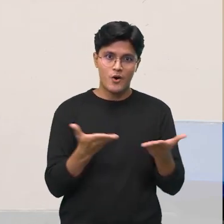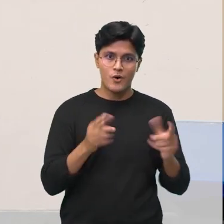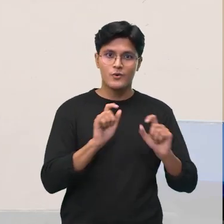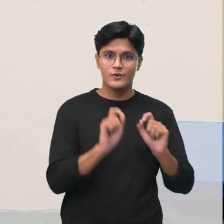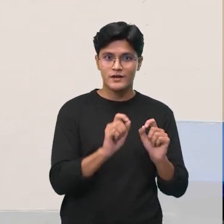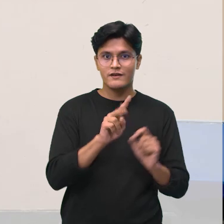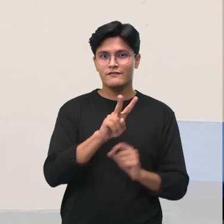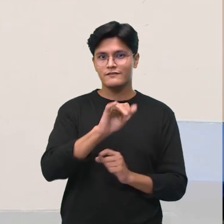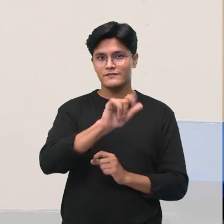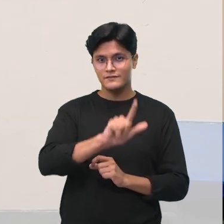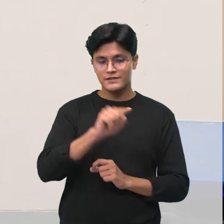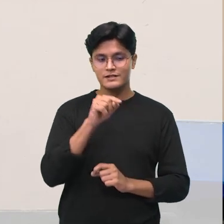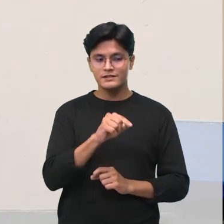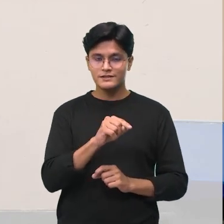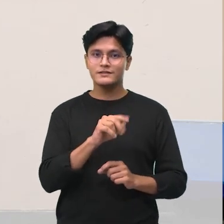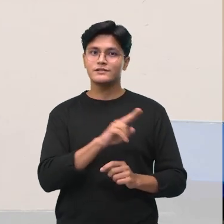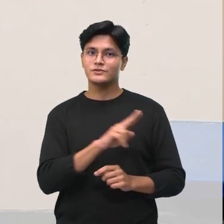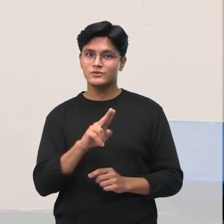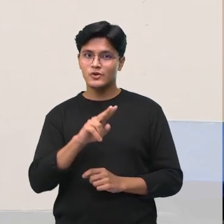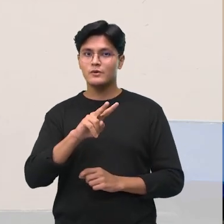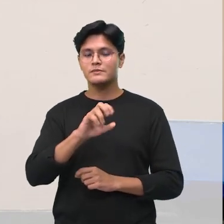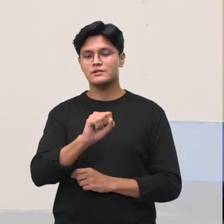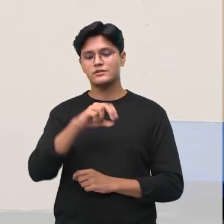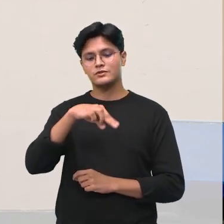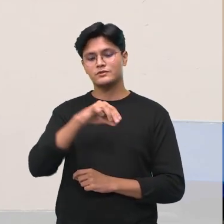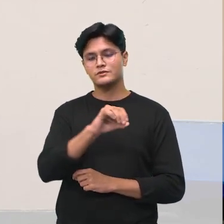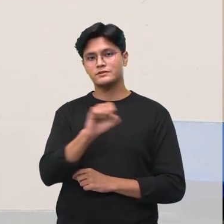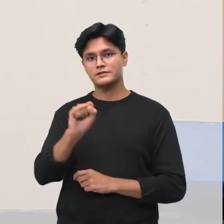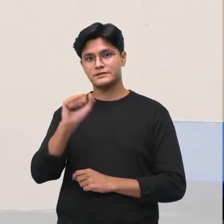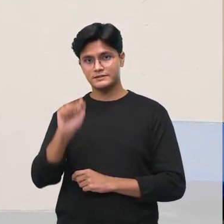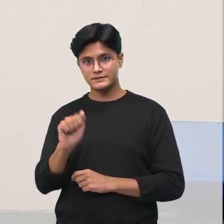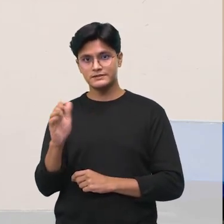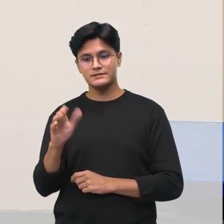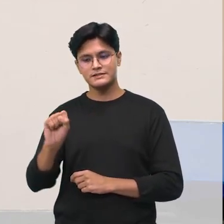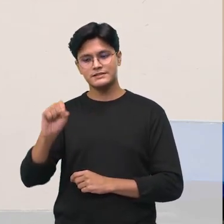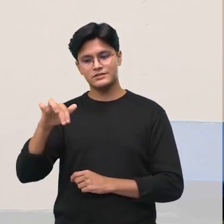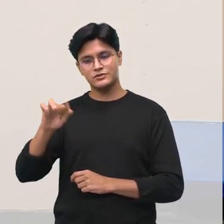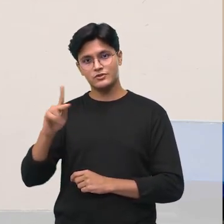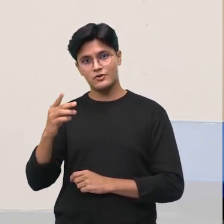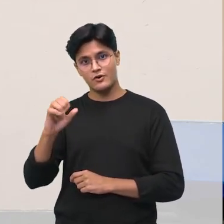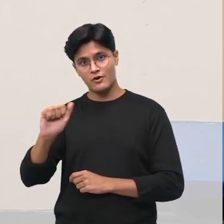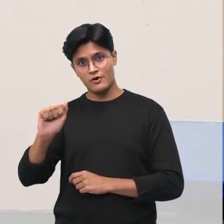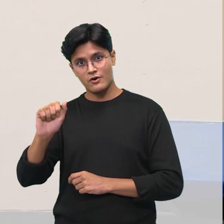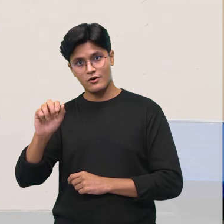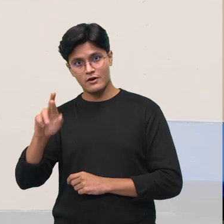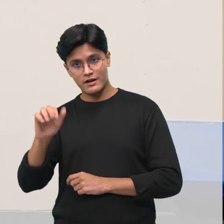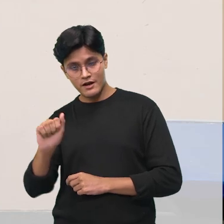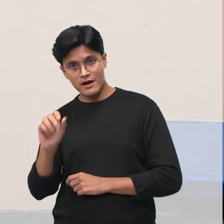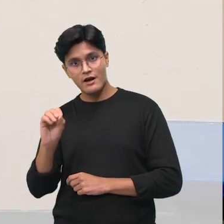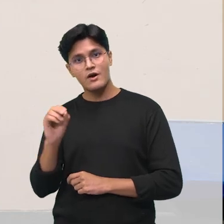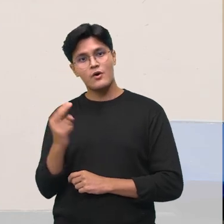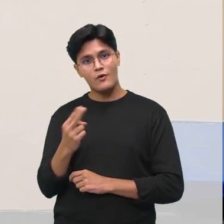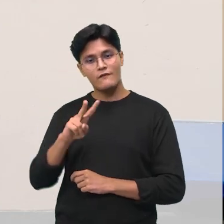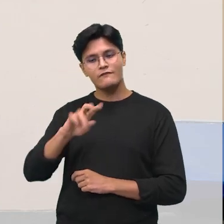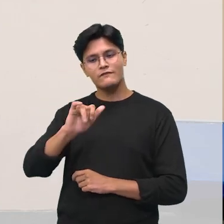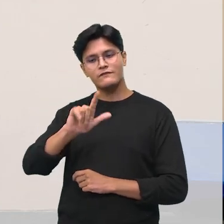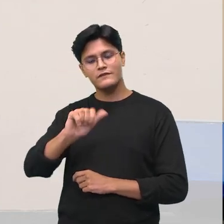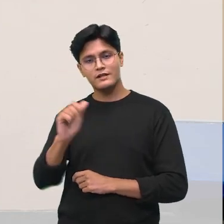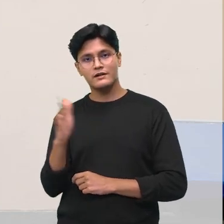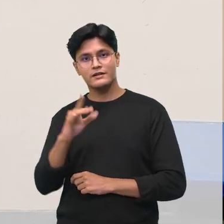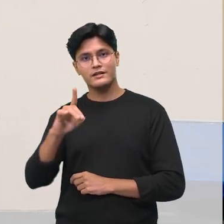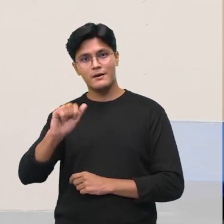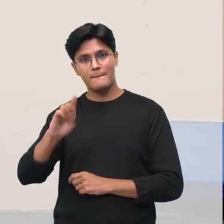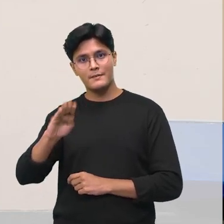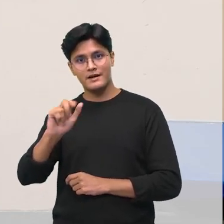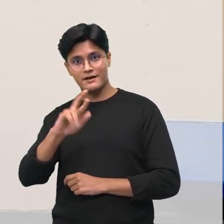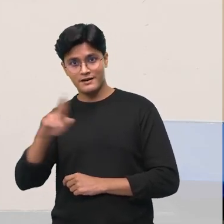de Nossa Senhora da Conceição da Vila da Barra ou simplesmente Vila da Barra. Ok? A elevação para